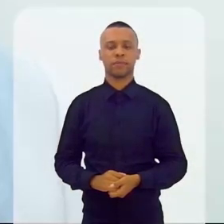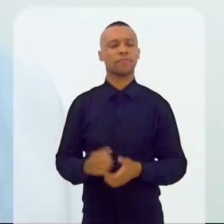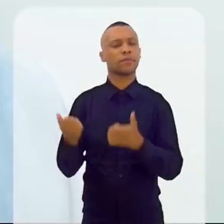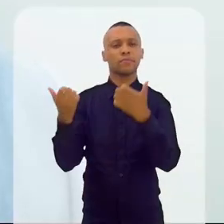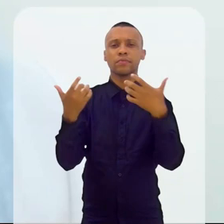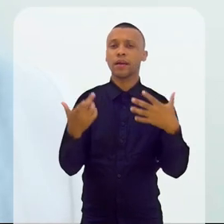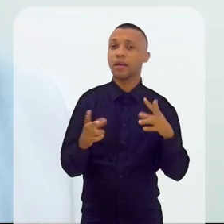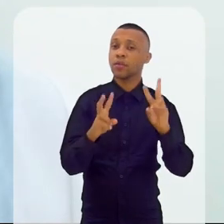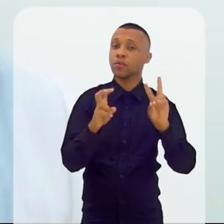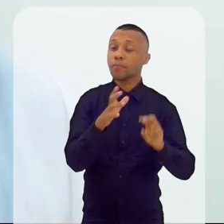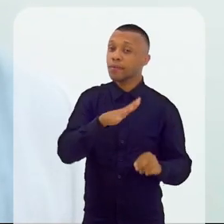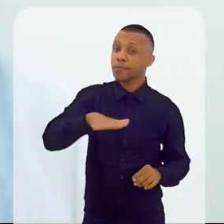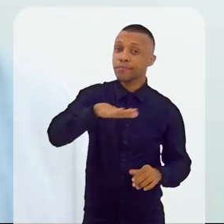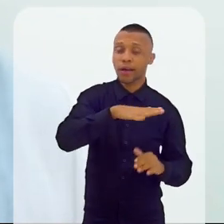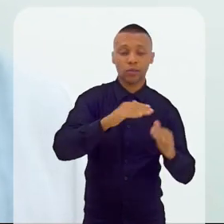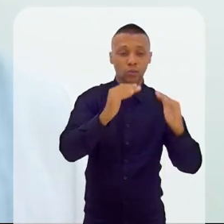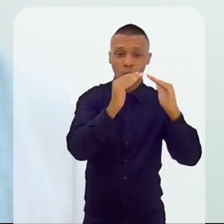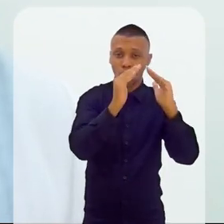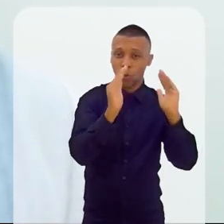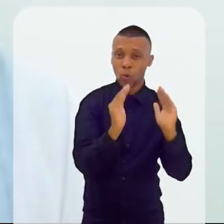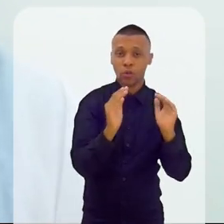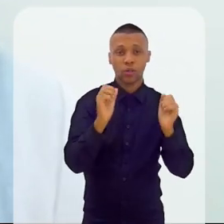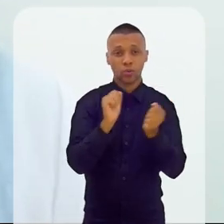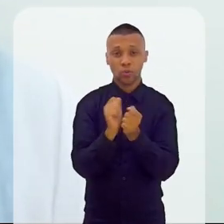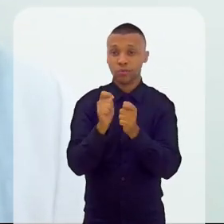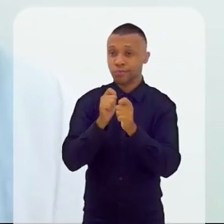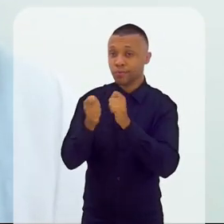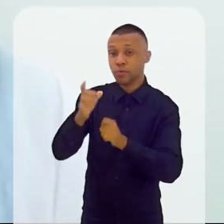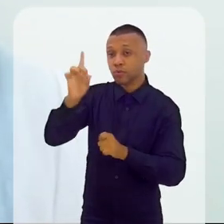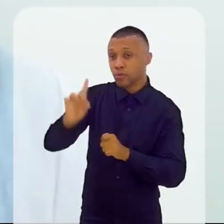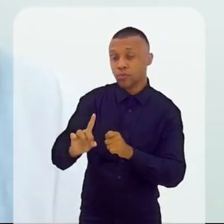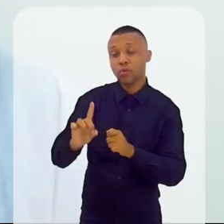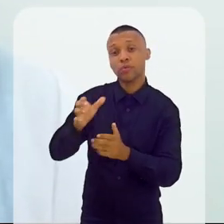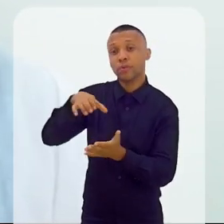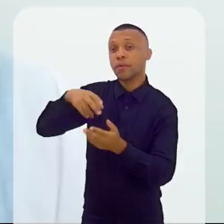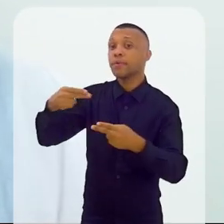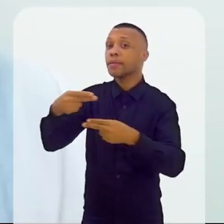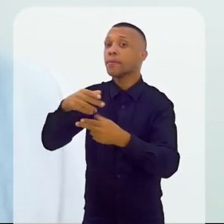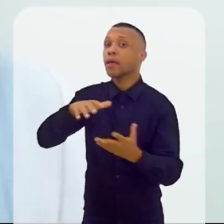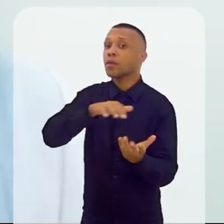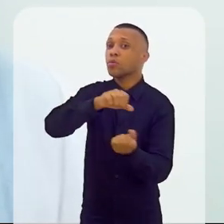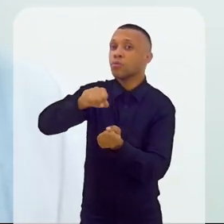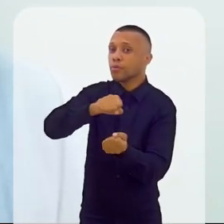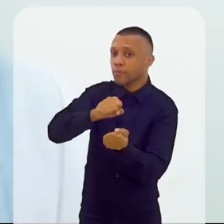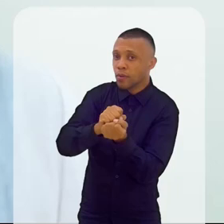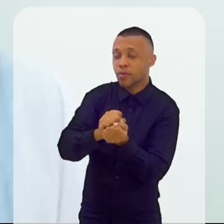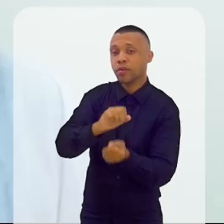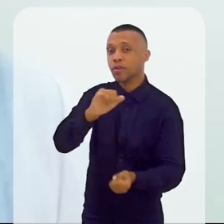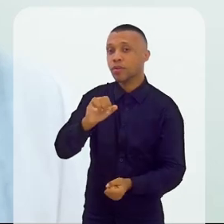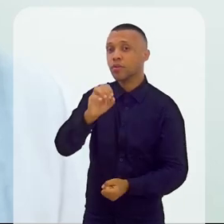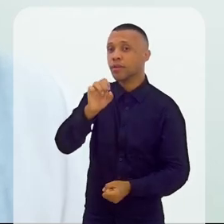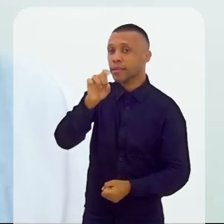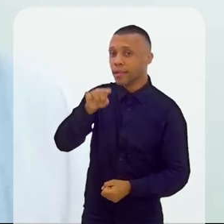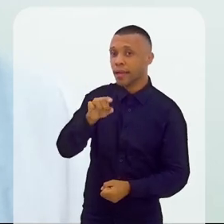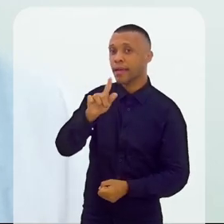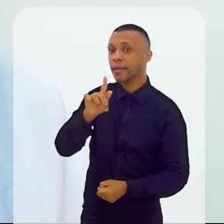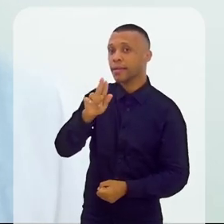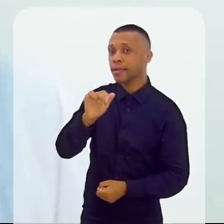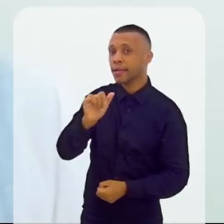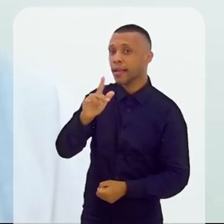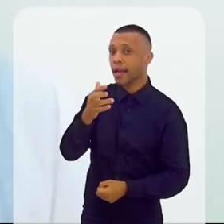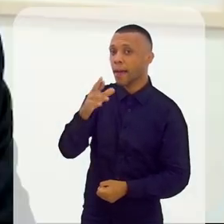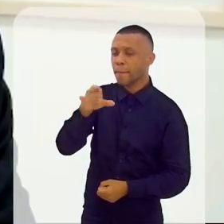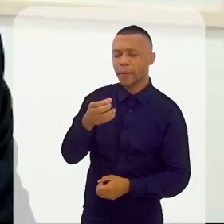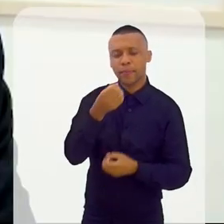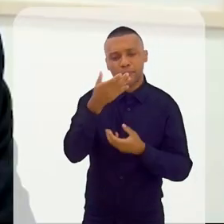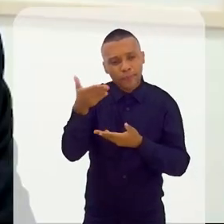E para falar sobre esse espaço, está aqui comigo o diretor do Centro Sebrae de Sustentabilidade, José Guilherme Barbosa. Olá, José Guilherme, seja muito